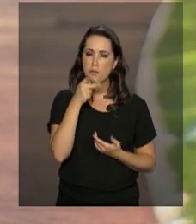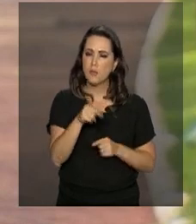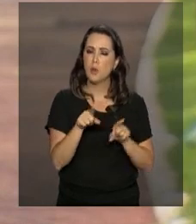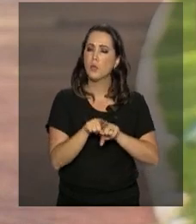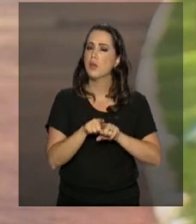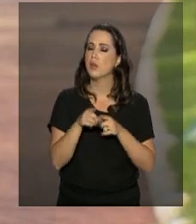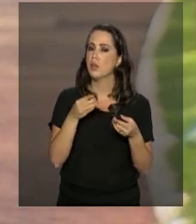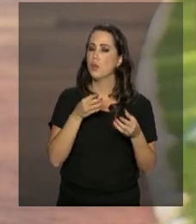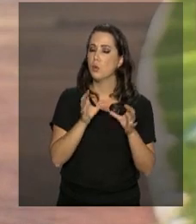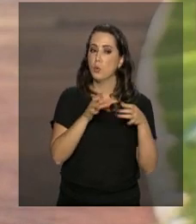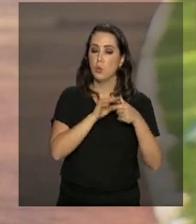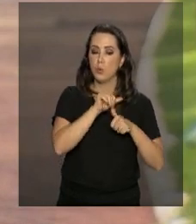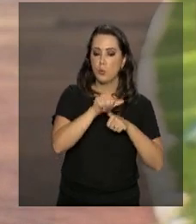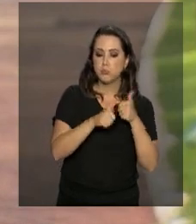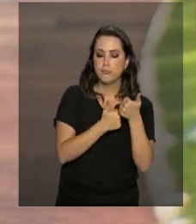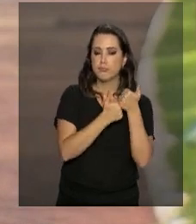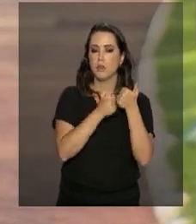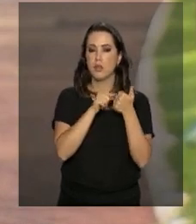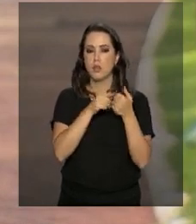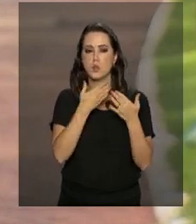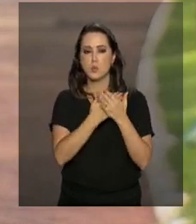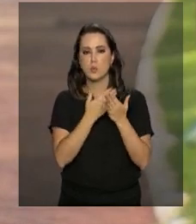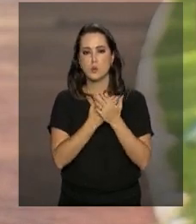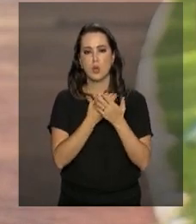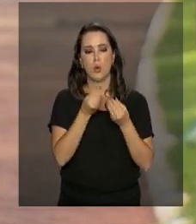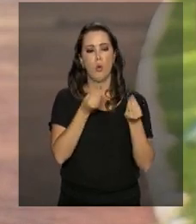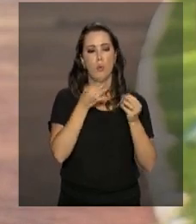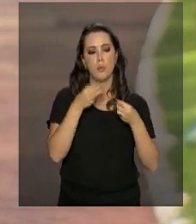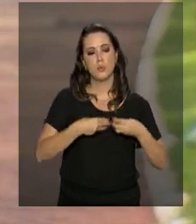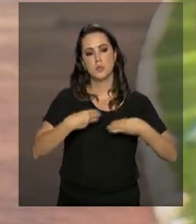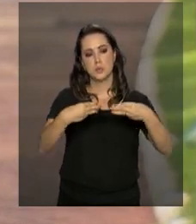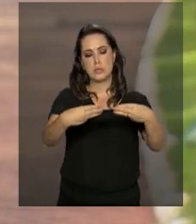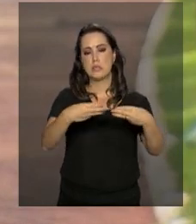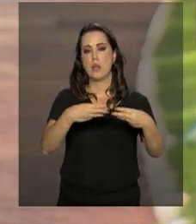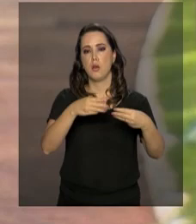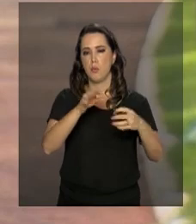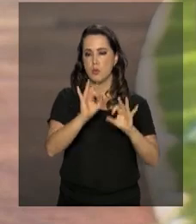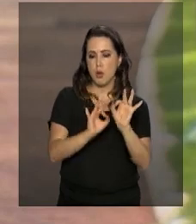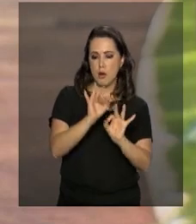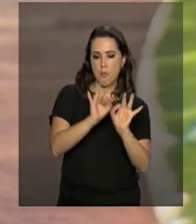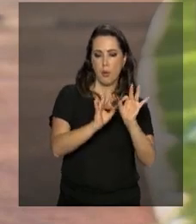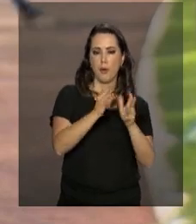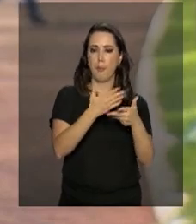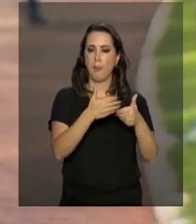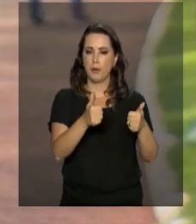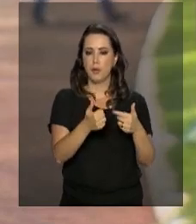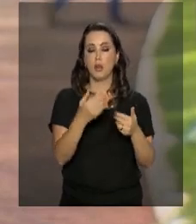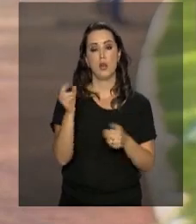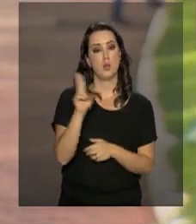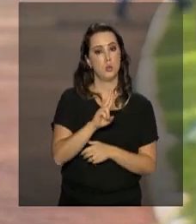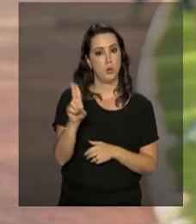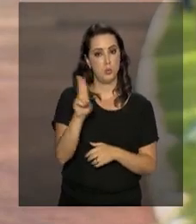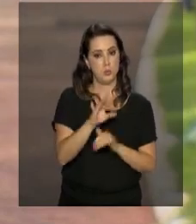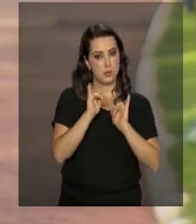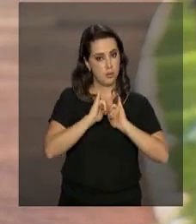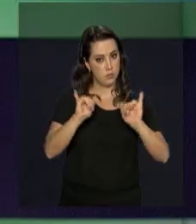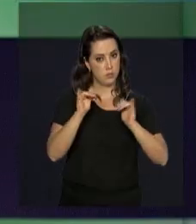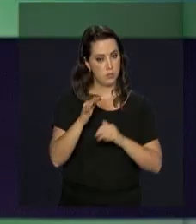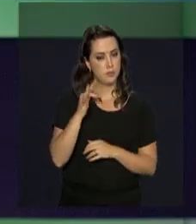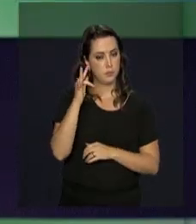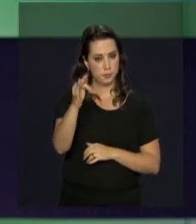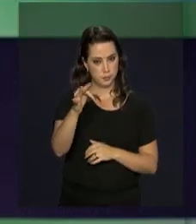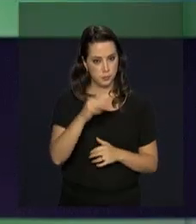estuda um novo formato dos ministérios e que os nomes dos responsáveis pelas novas pastas serão anunciados em breve.